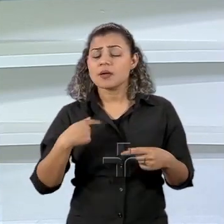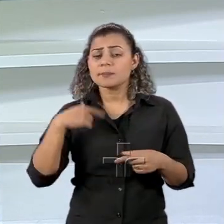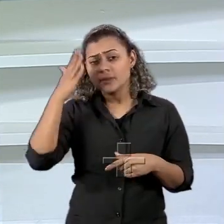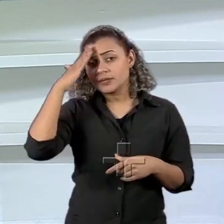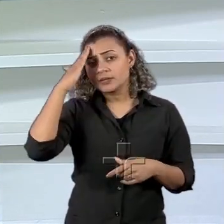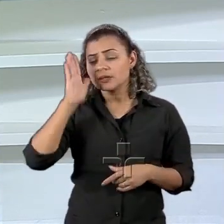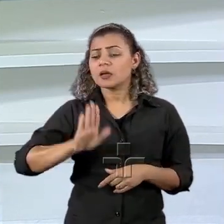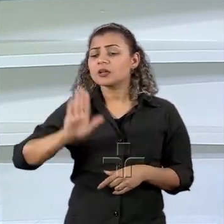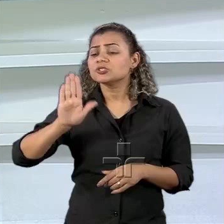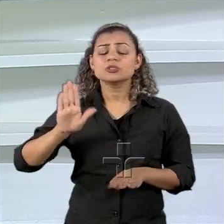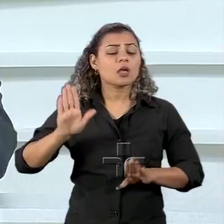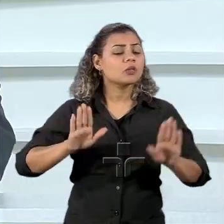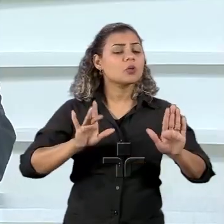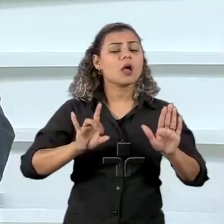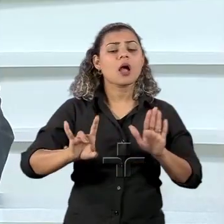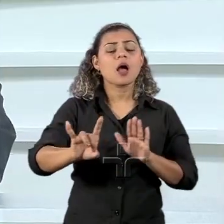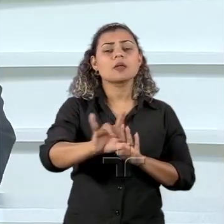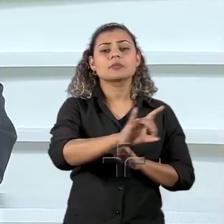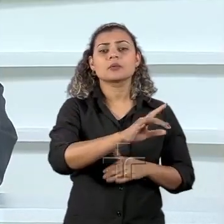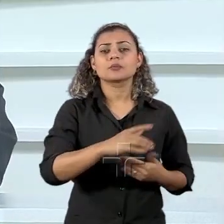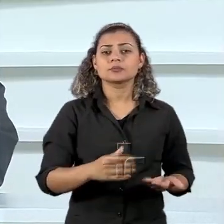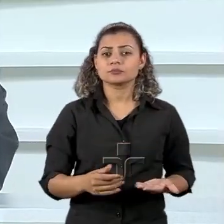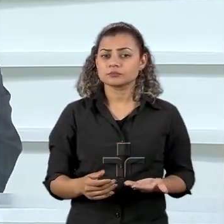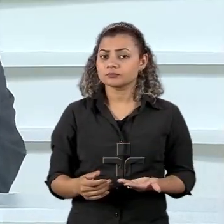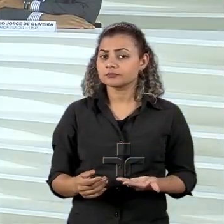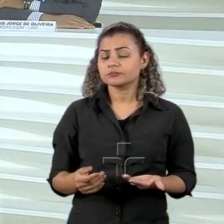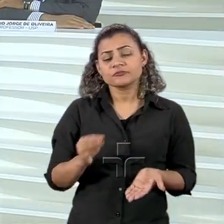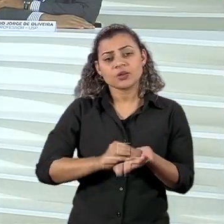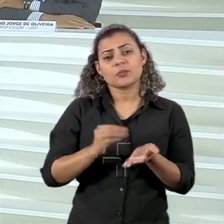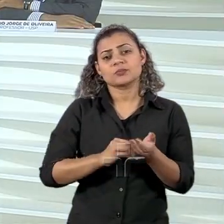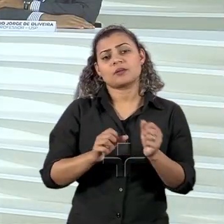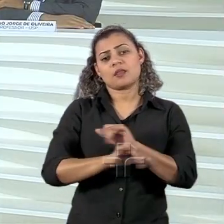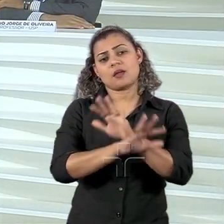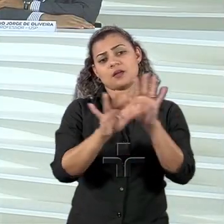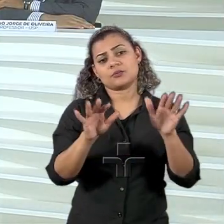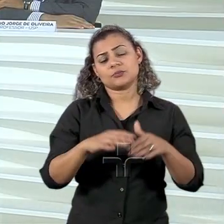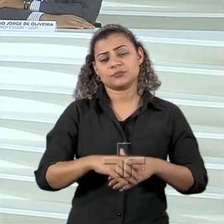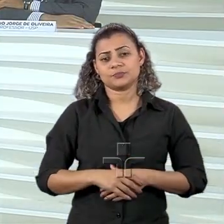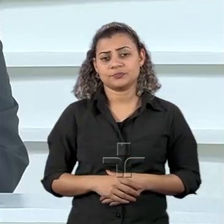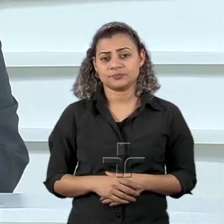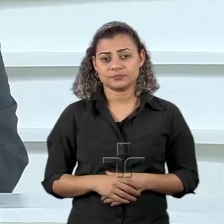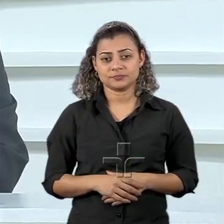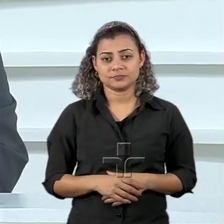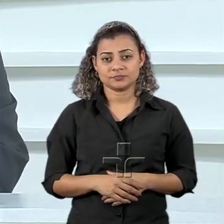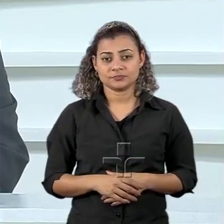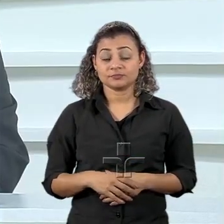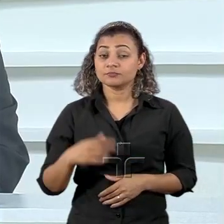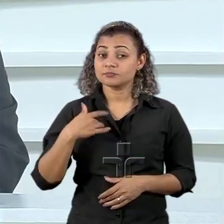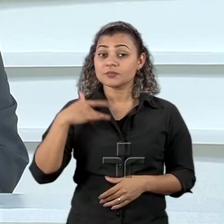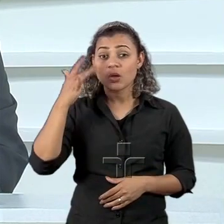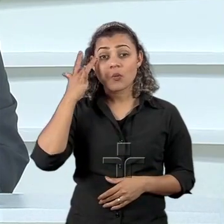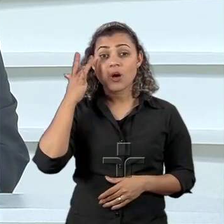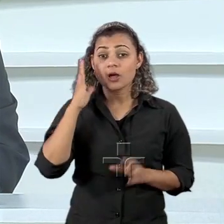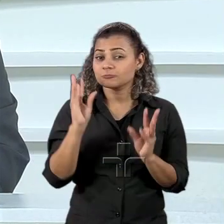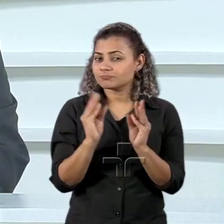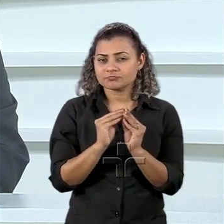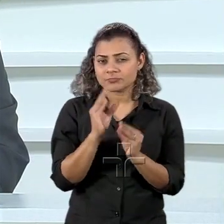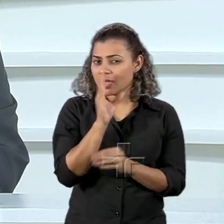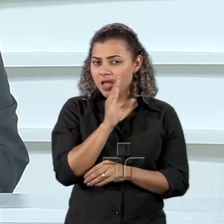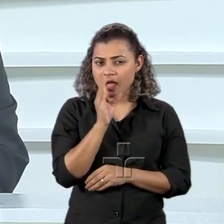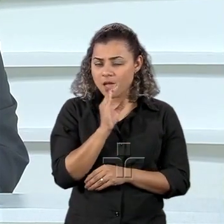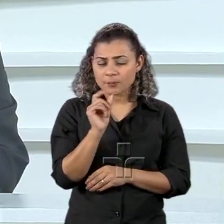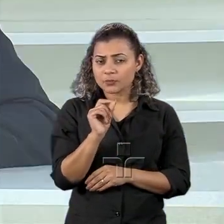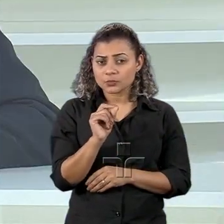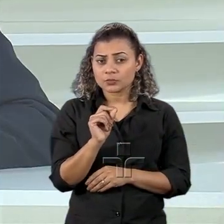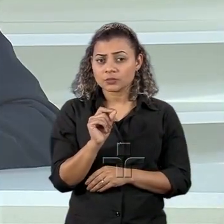candidato cada candidato eu acho para terminar eu acho que